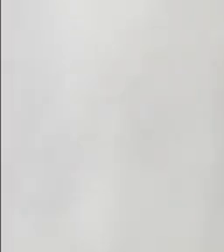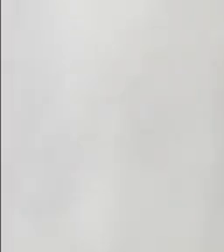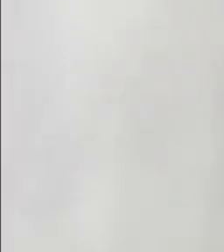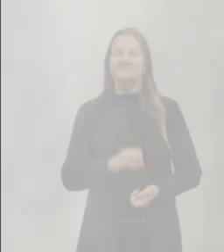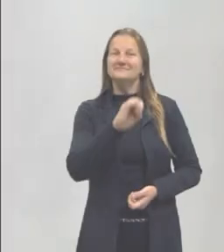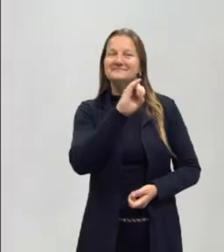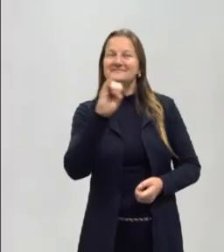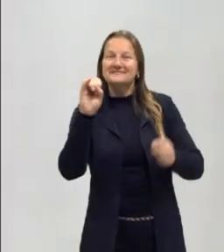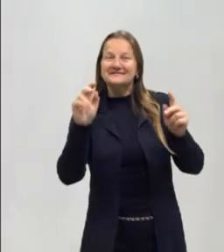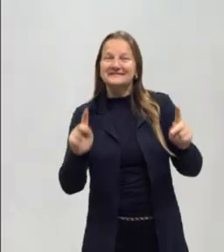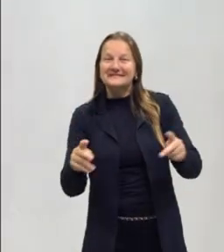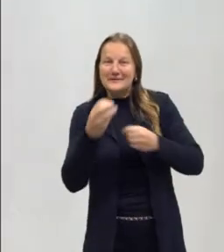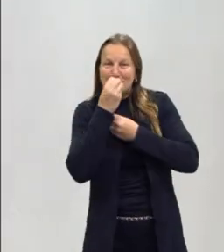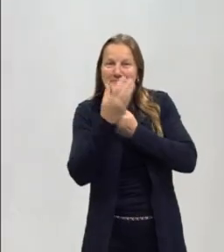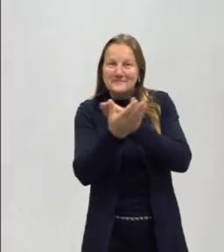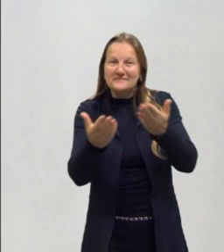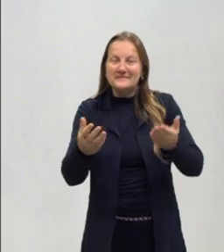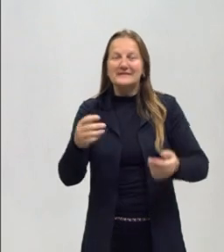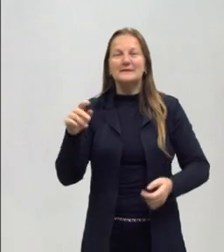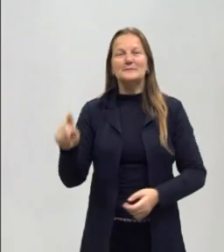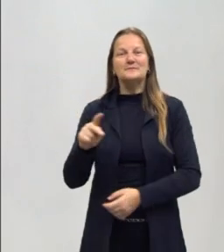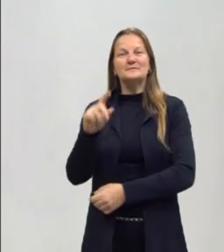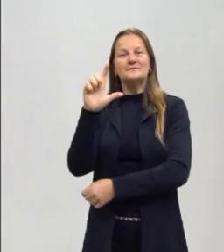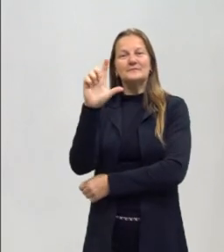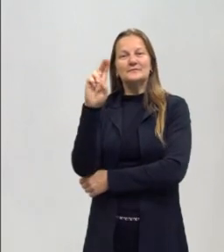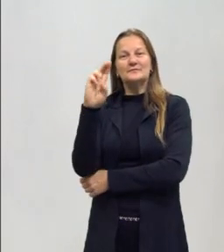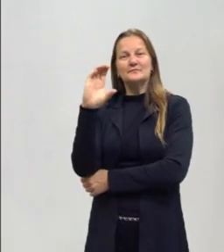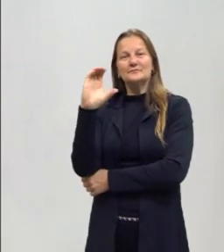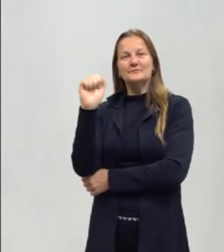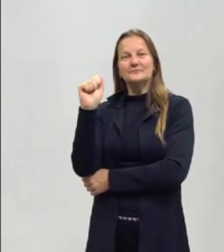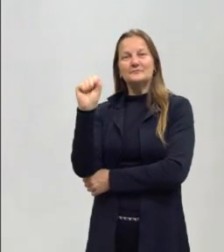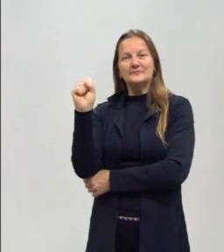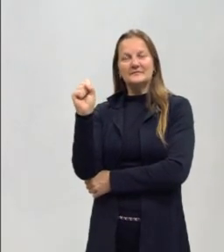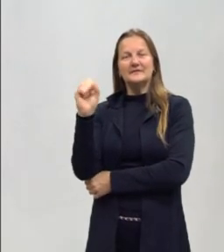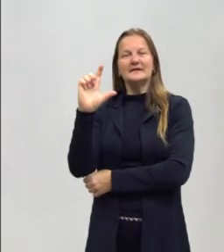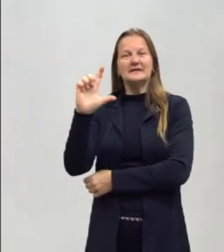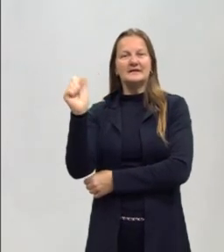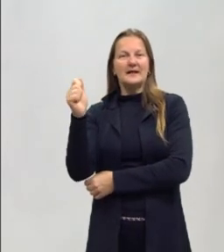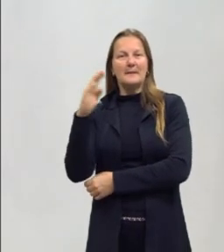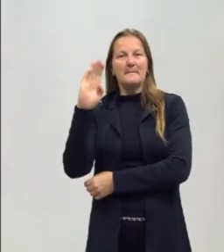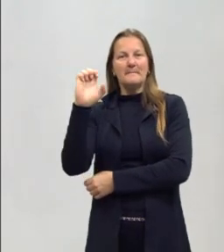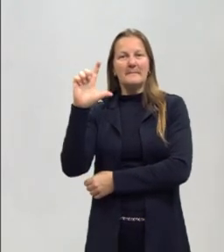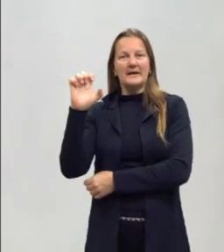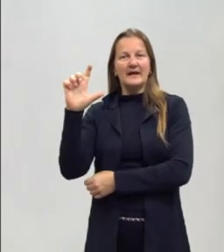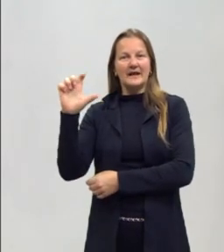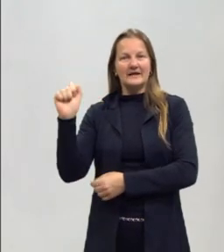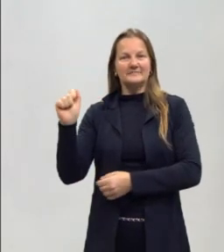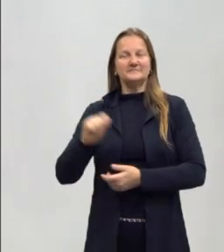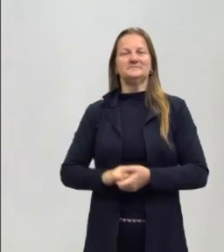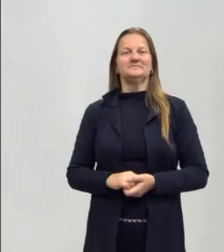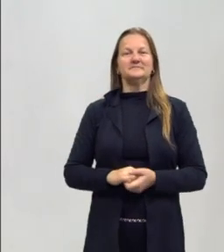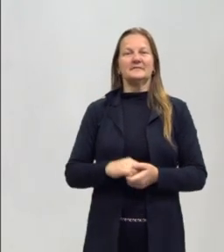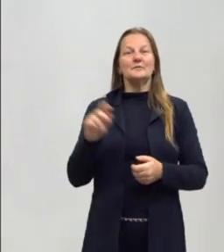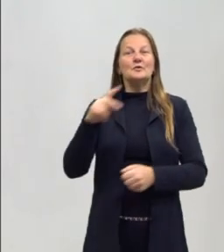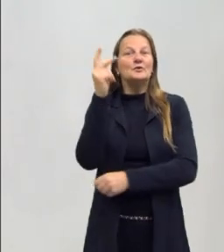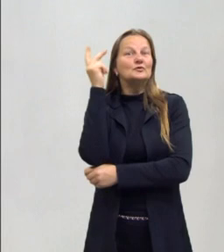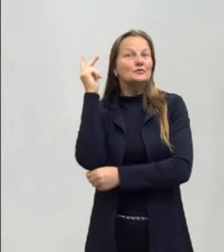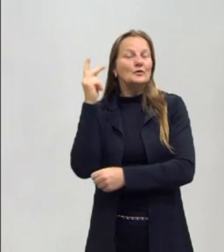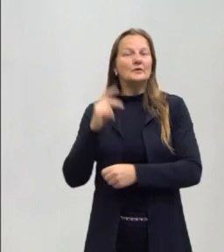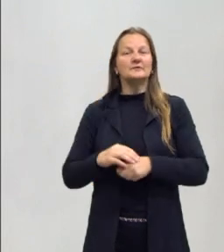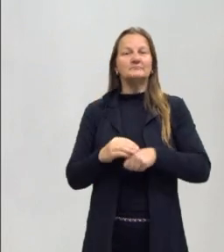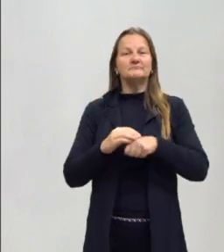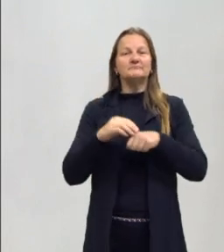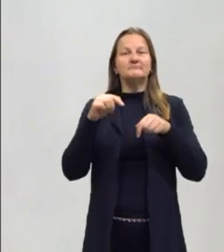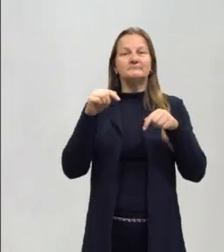Oi pessoal, tudo bem? Eu sou o Lucas Labella, sou professor de História do Pré-ENEM RS 2022. Eu sou um homem